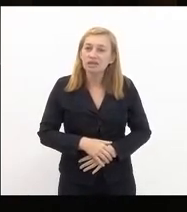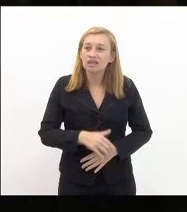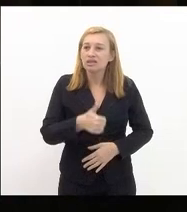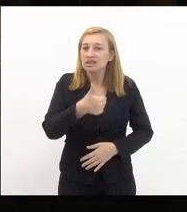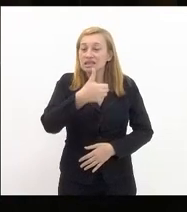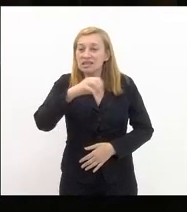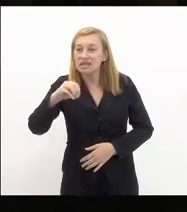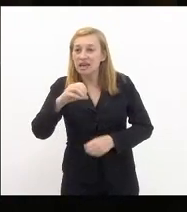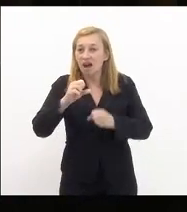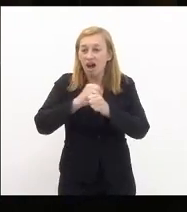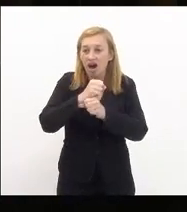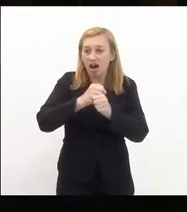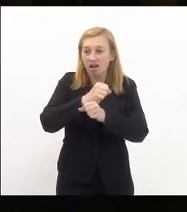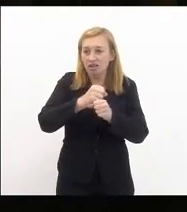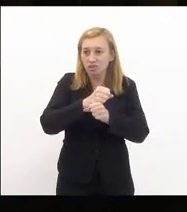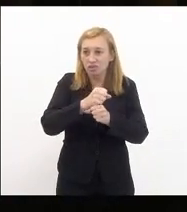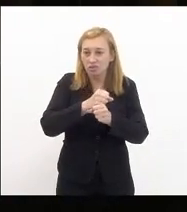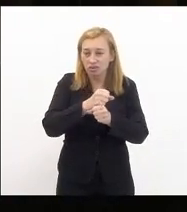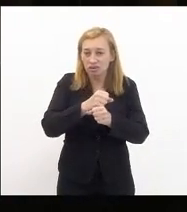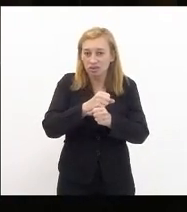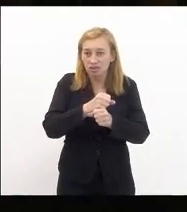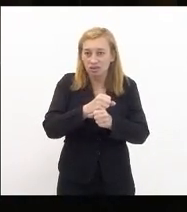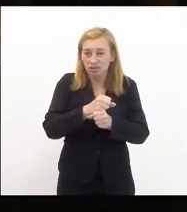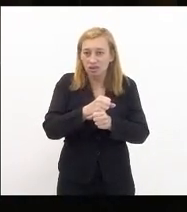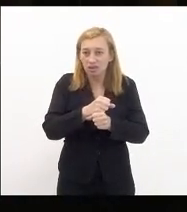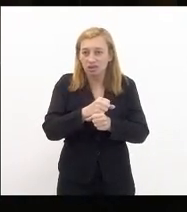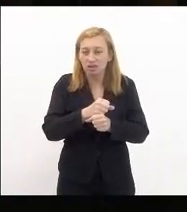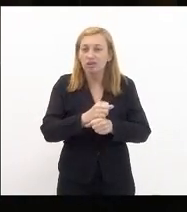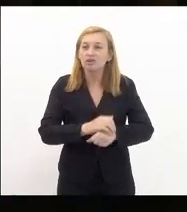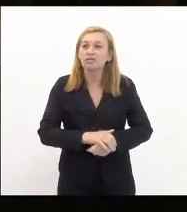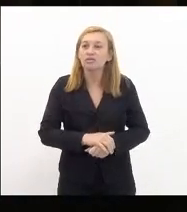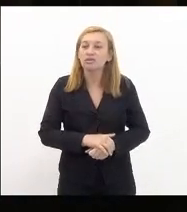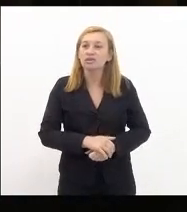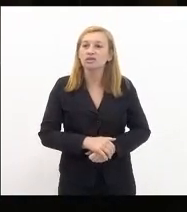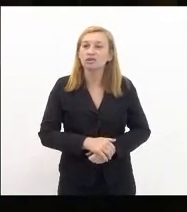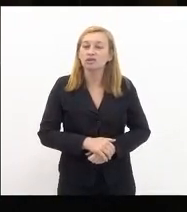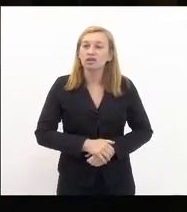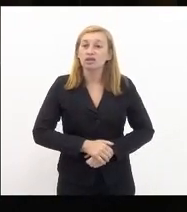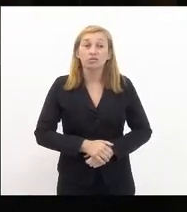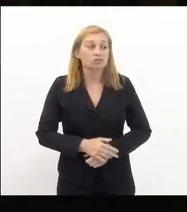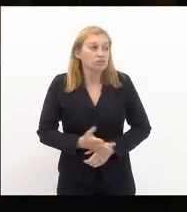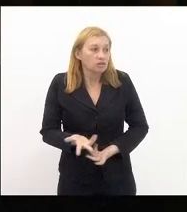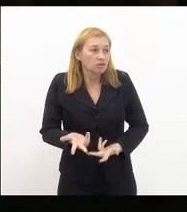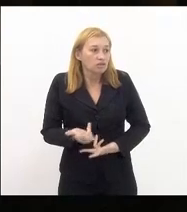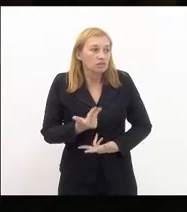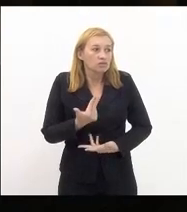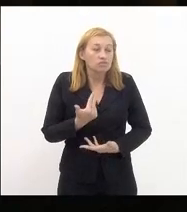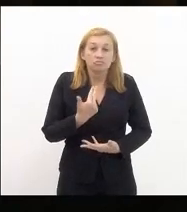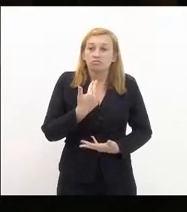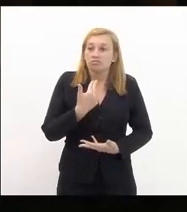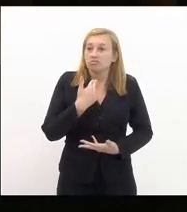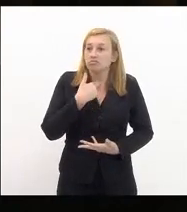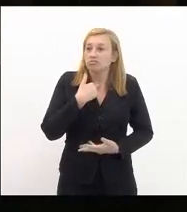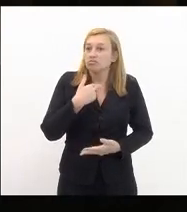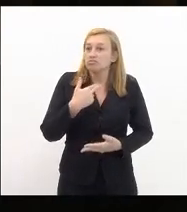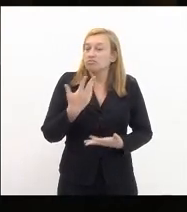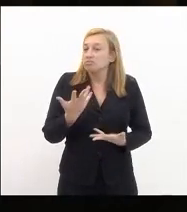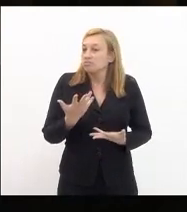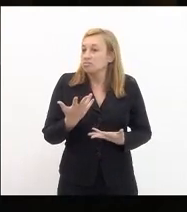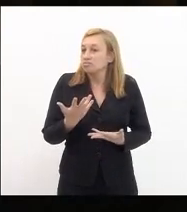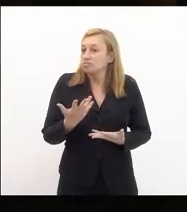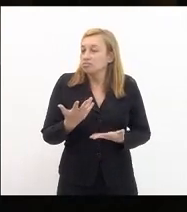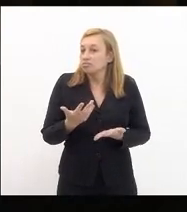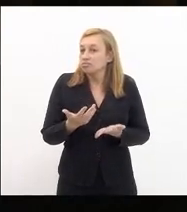anos de ocultação não podemos acessar a